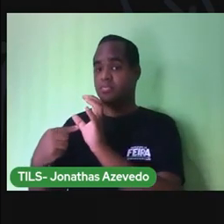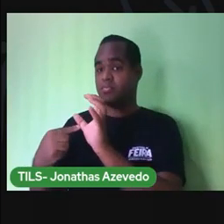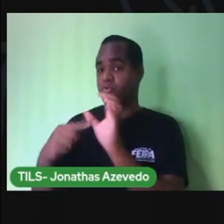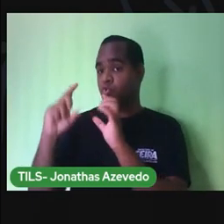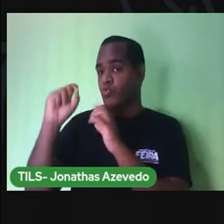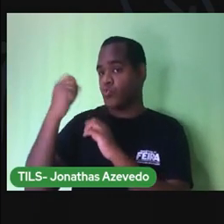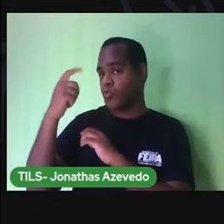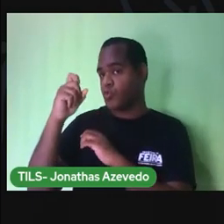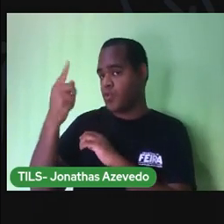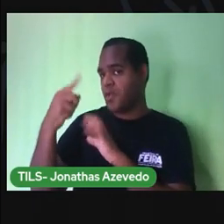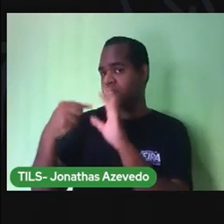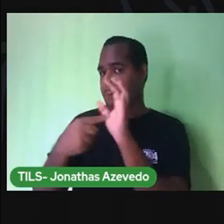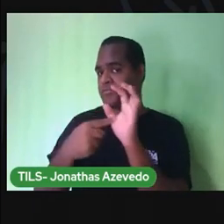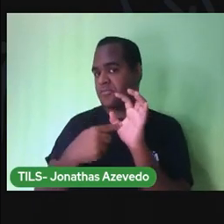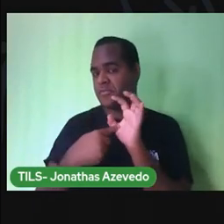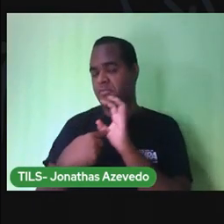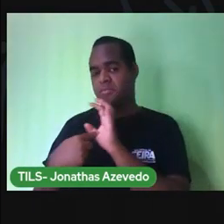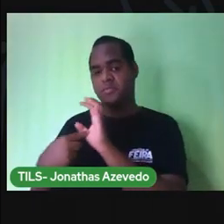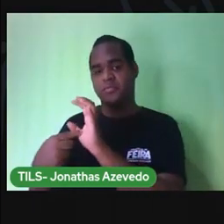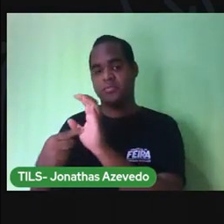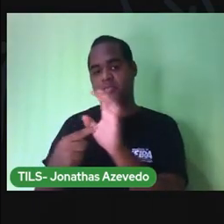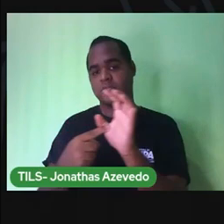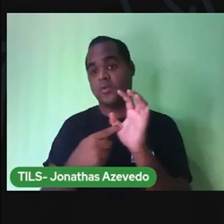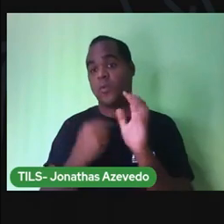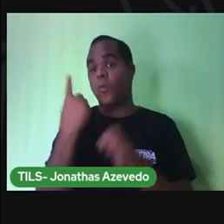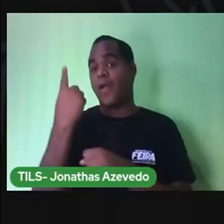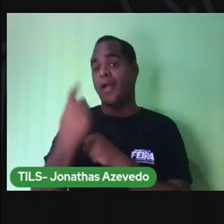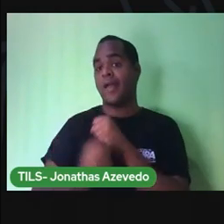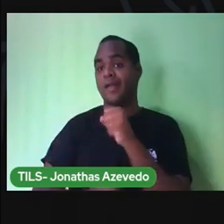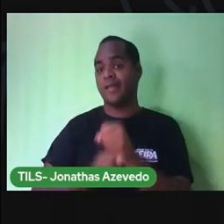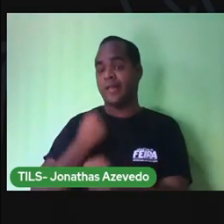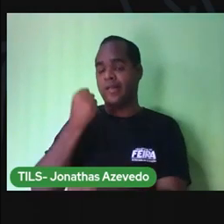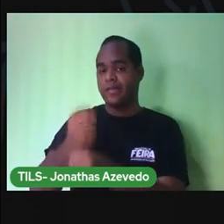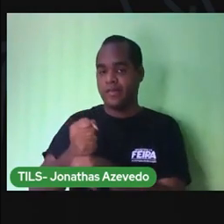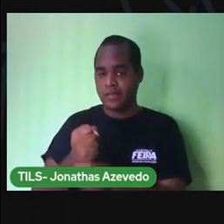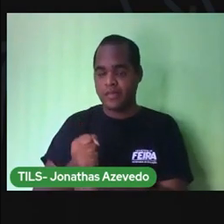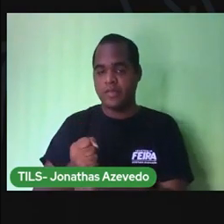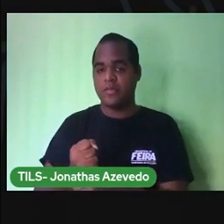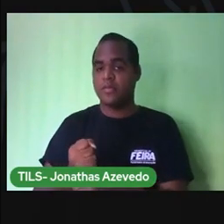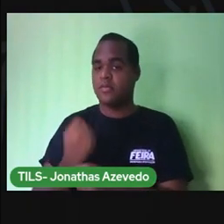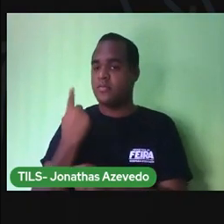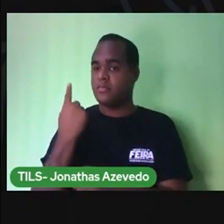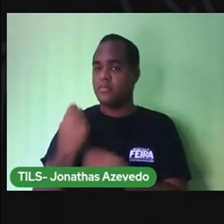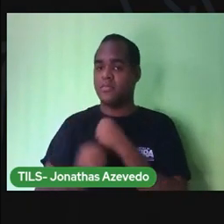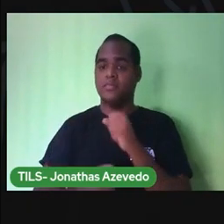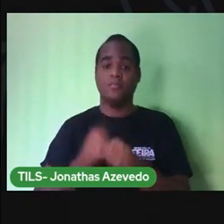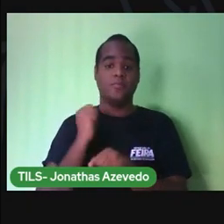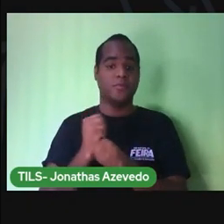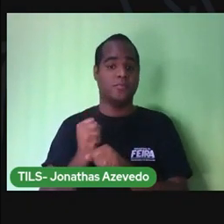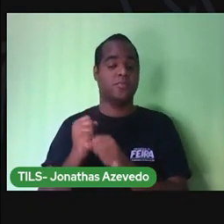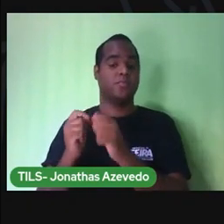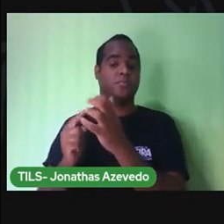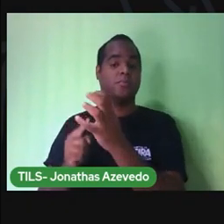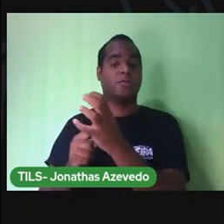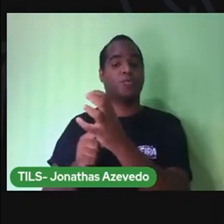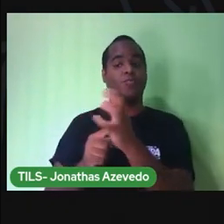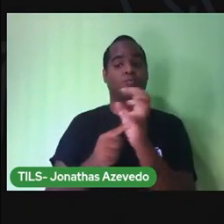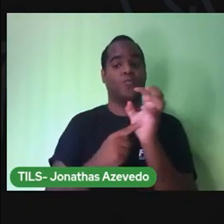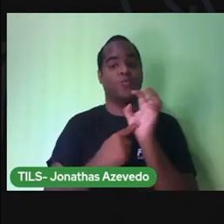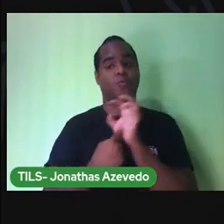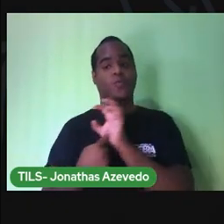sol, leva um ano inteirinho o nosso planeta para dar uma